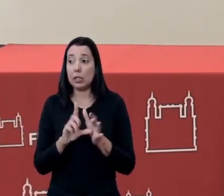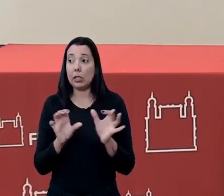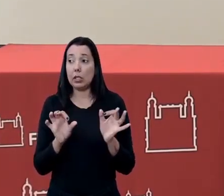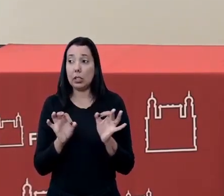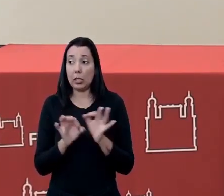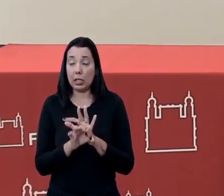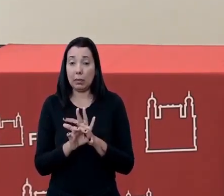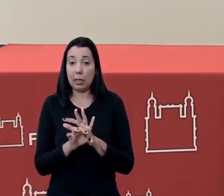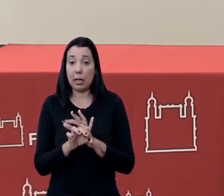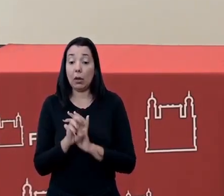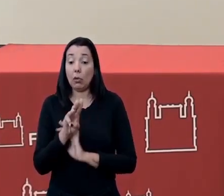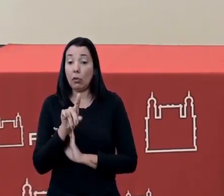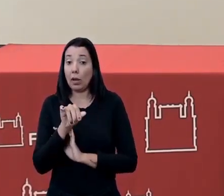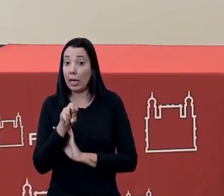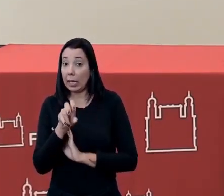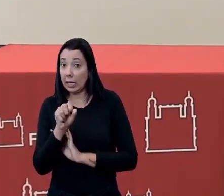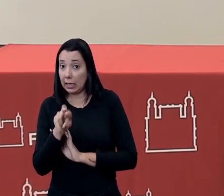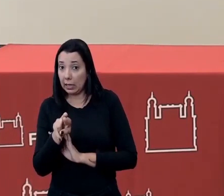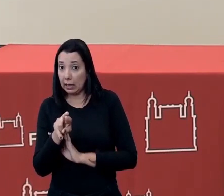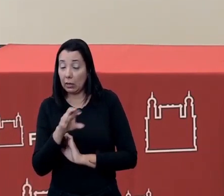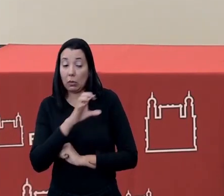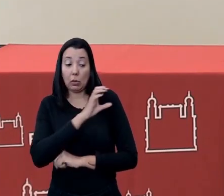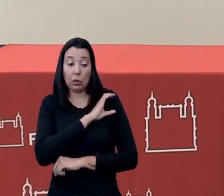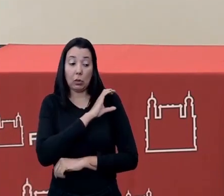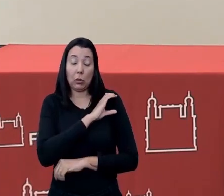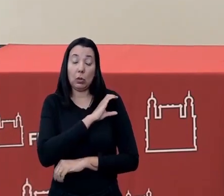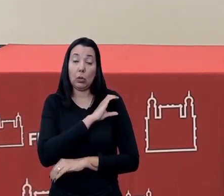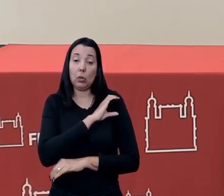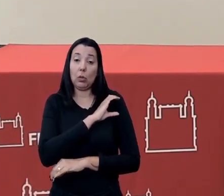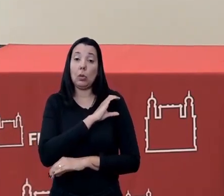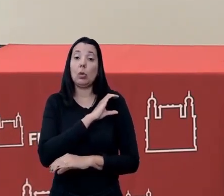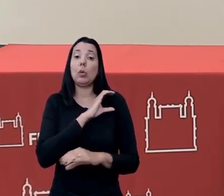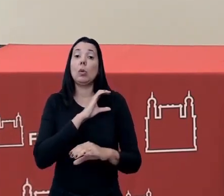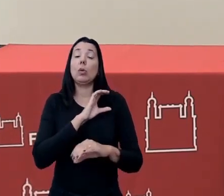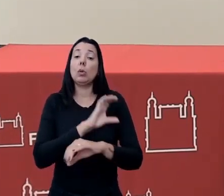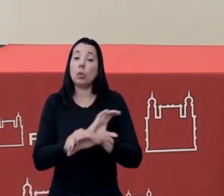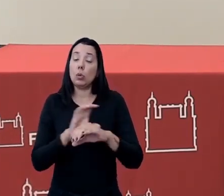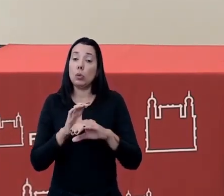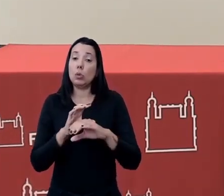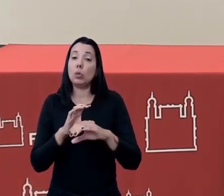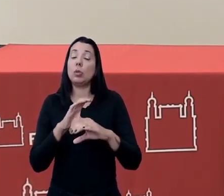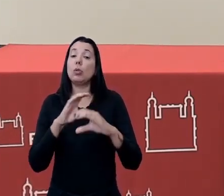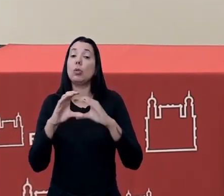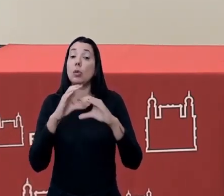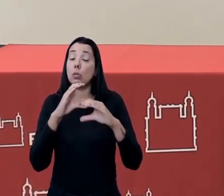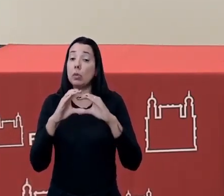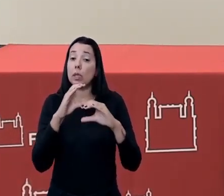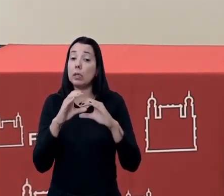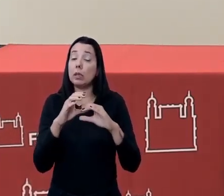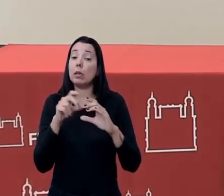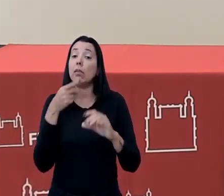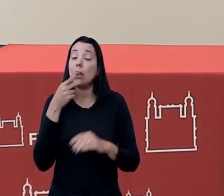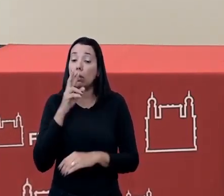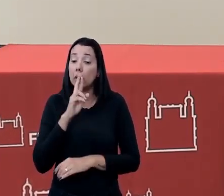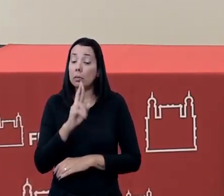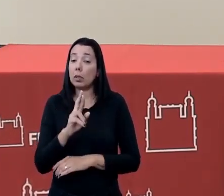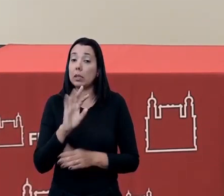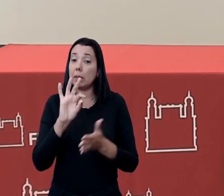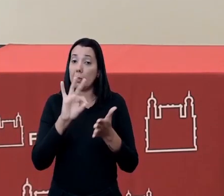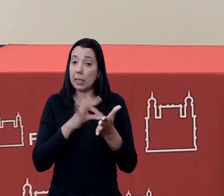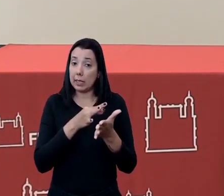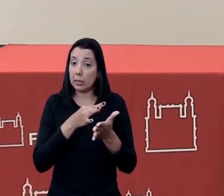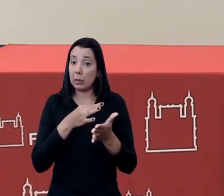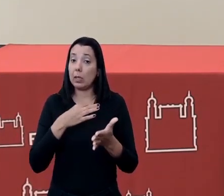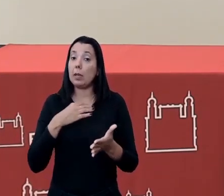falar que o Wagner Vasconcelos o coordenador do curso de comunicação ele mandou aqui a resposta que as matrículas